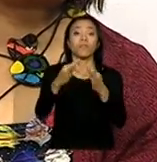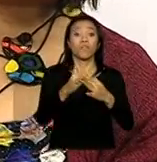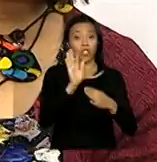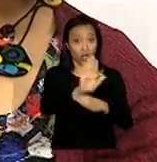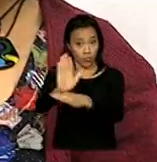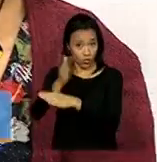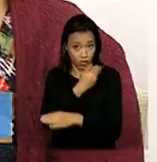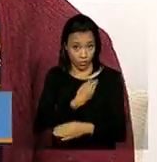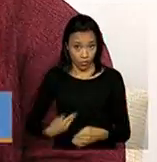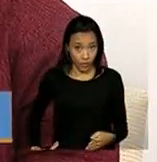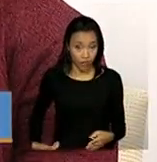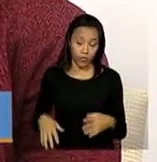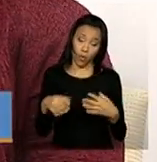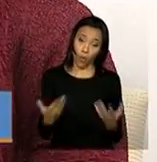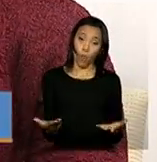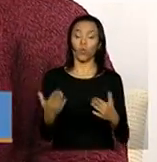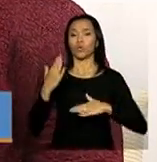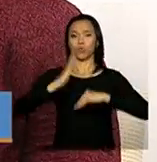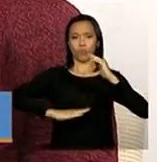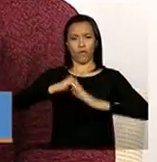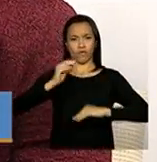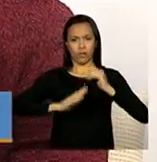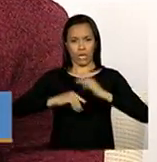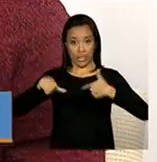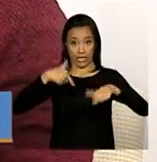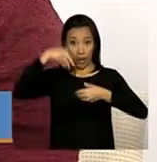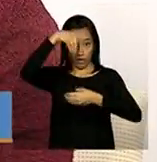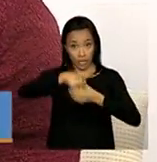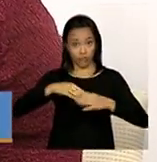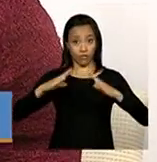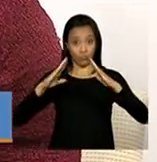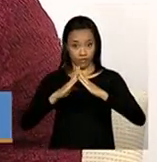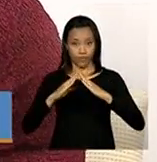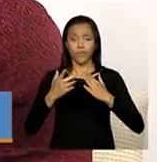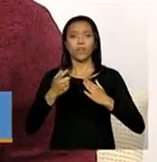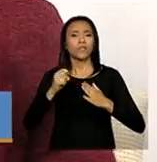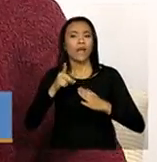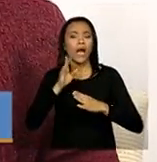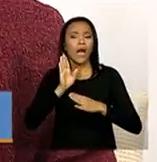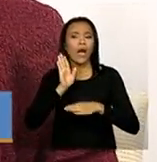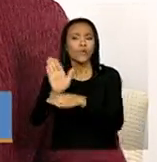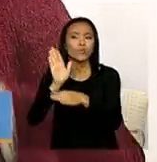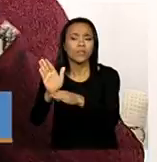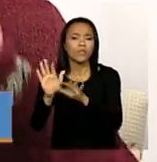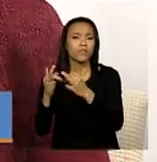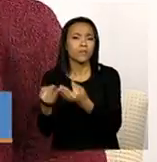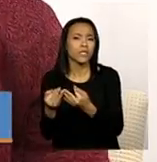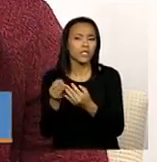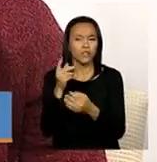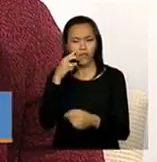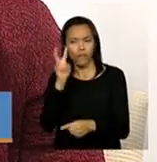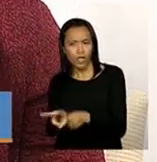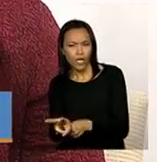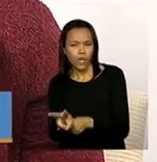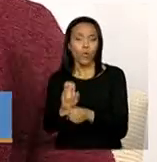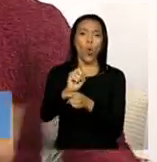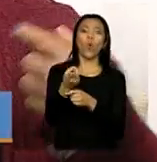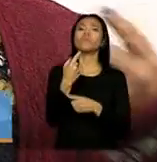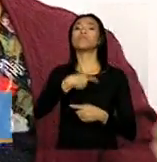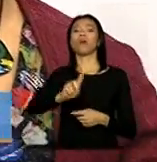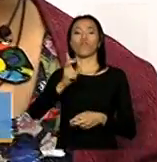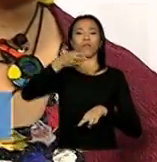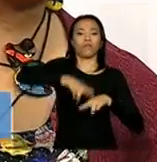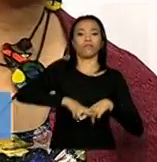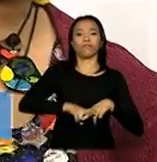sendo utilizados, eles estão acompanhando as famílias ou não? Eles estão na burocracia do CRAS,